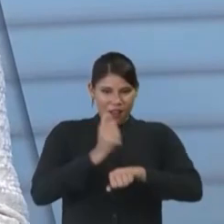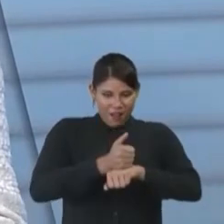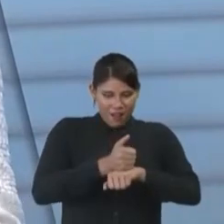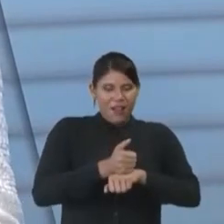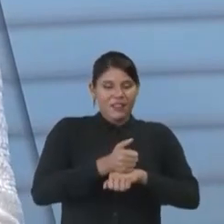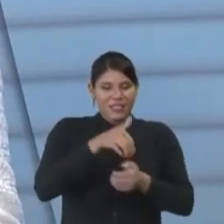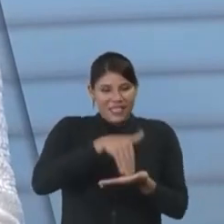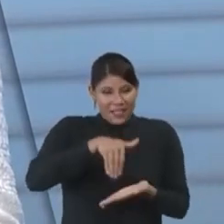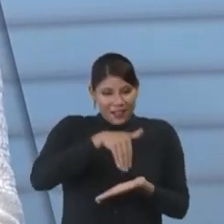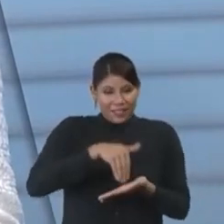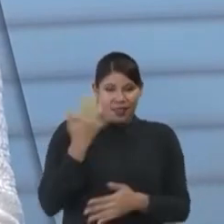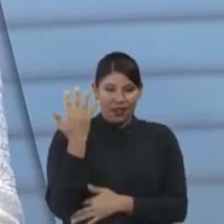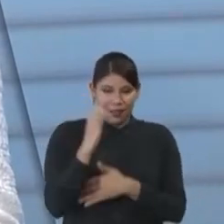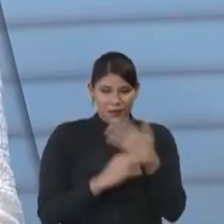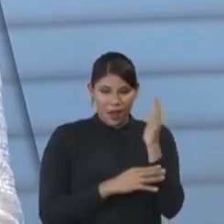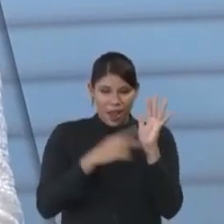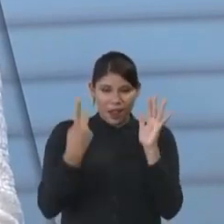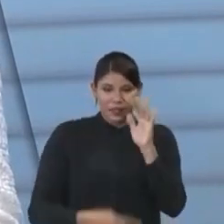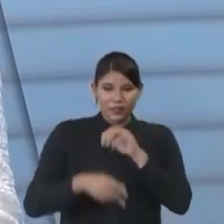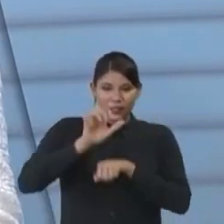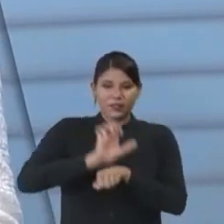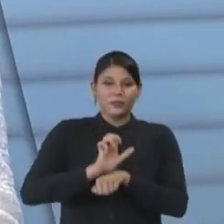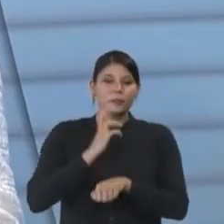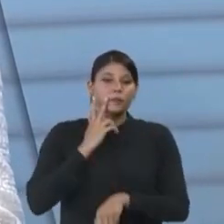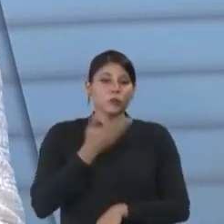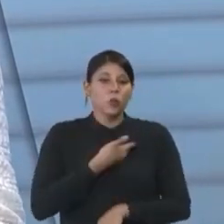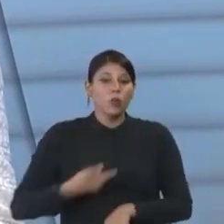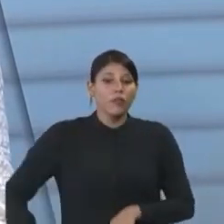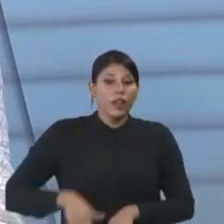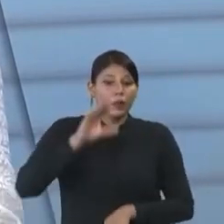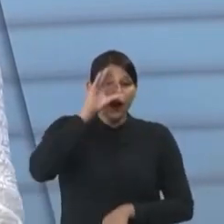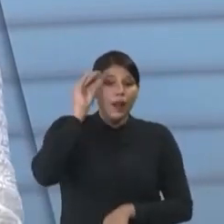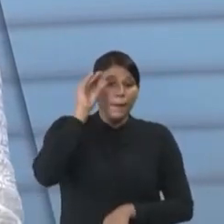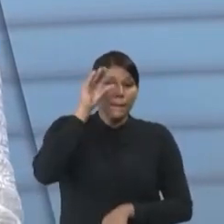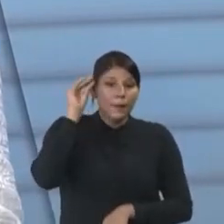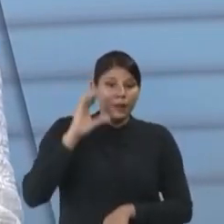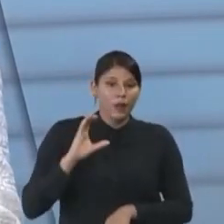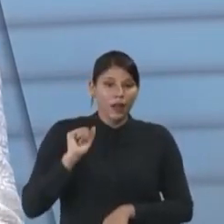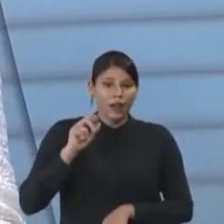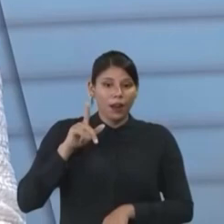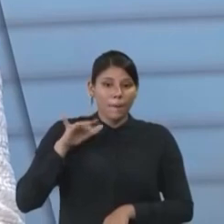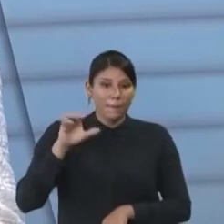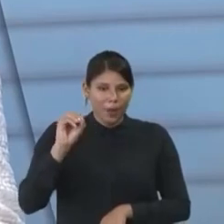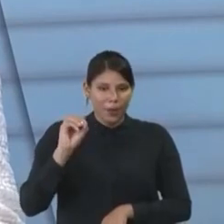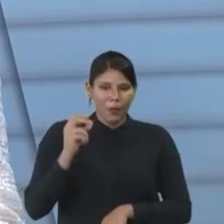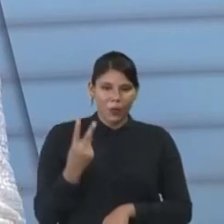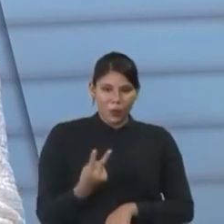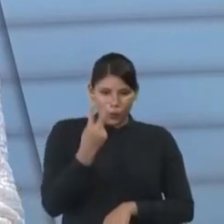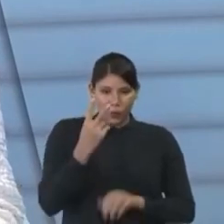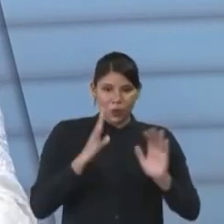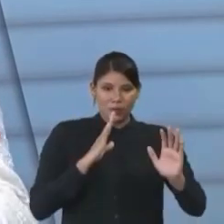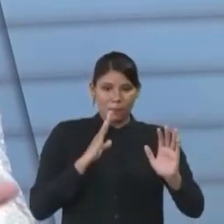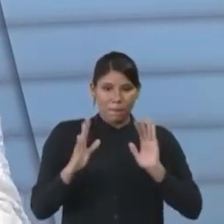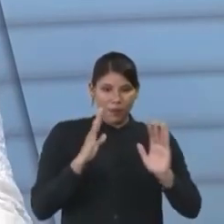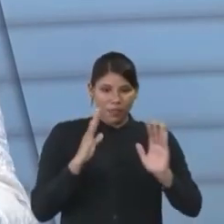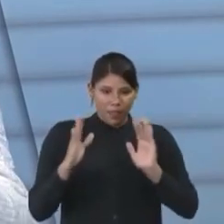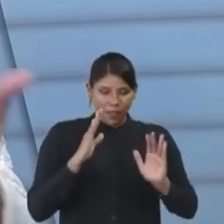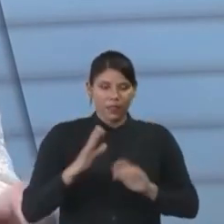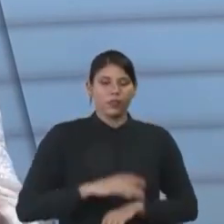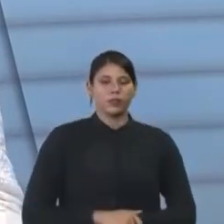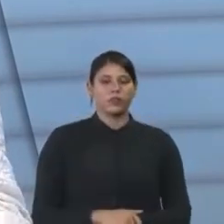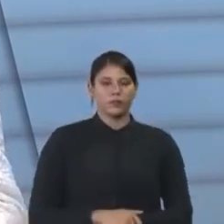que assumiu a pasta do meio ambiente no governo... Do Camilo. Do Camilo, nos dois mandatos. Inclusive,